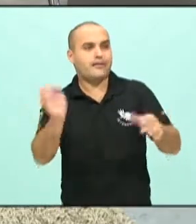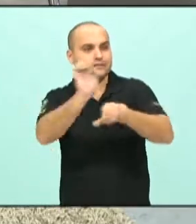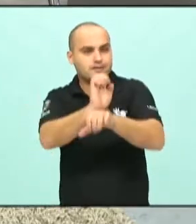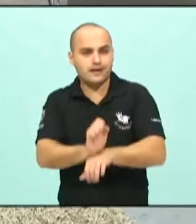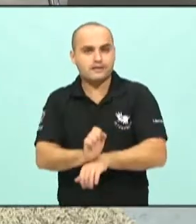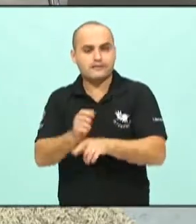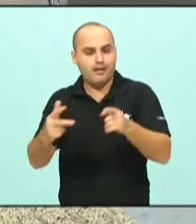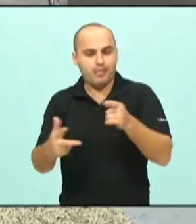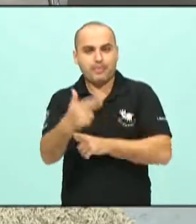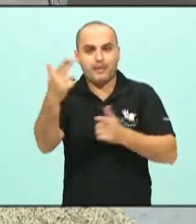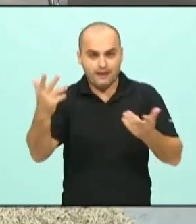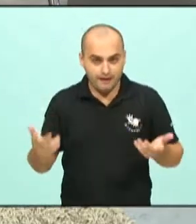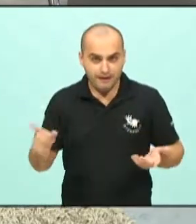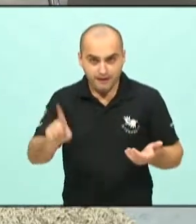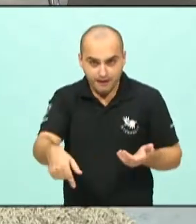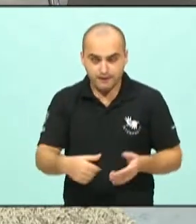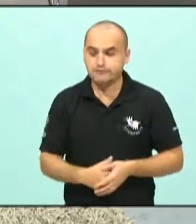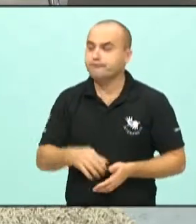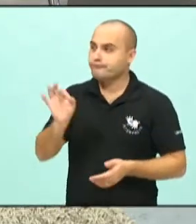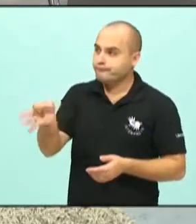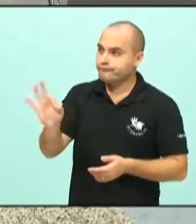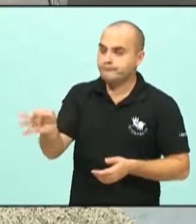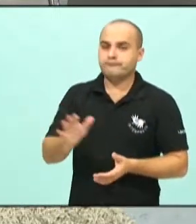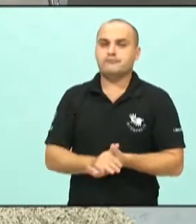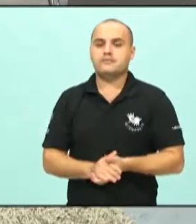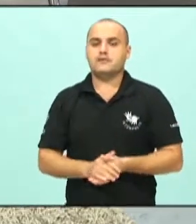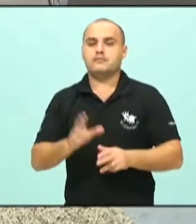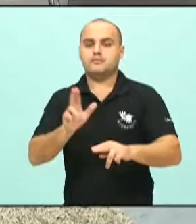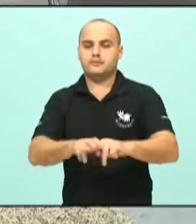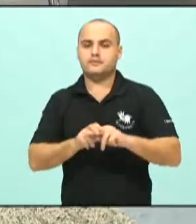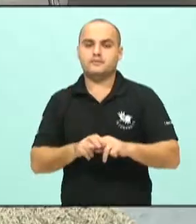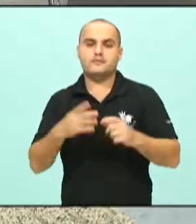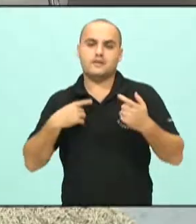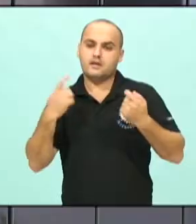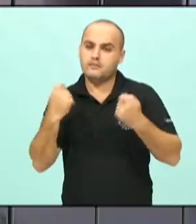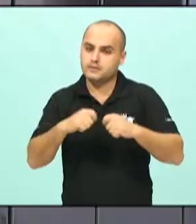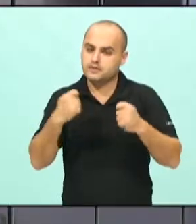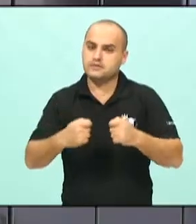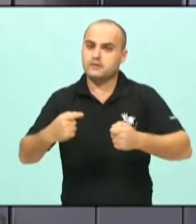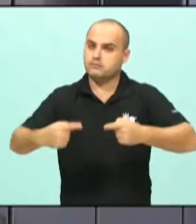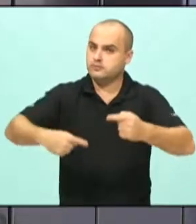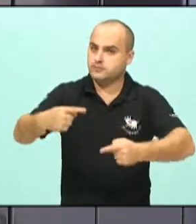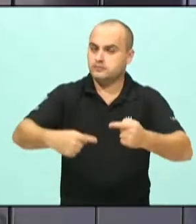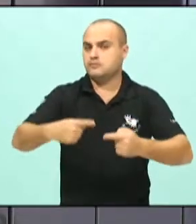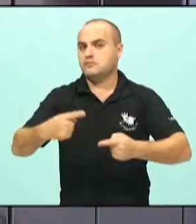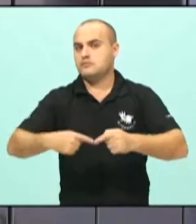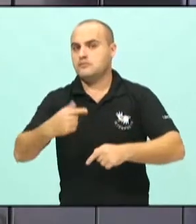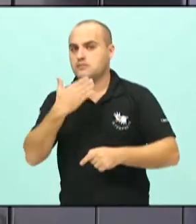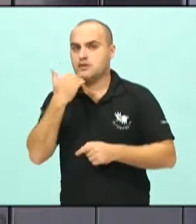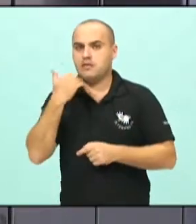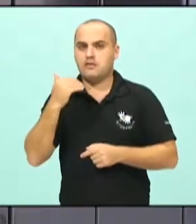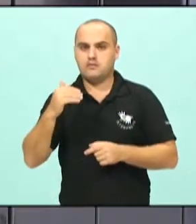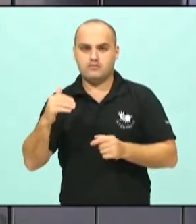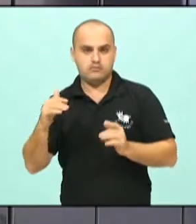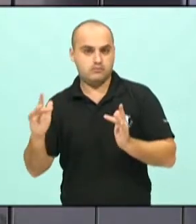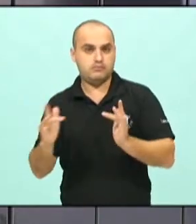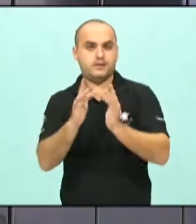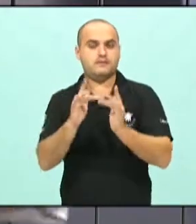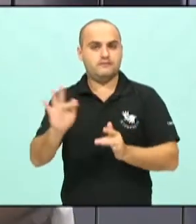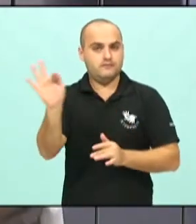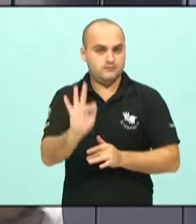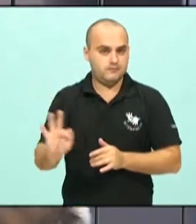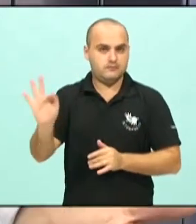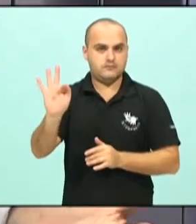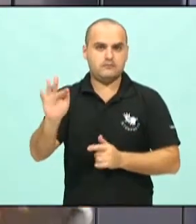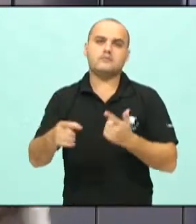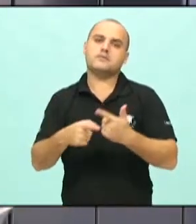que o está falando. E aí, mais do que nunca, reforça a tese ali da necessidade da discussão do novo Pacto Federativo, porque daí